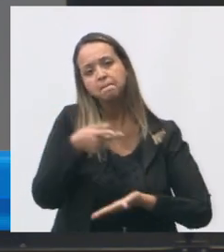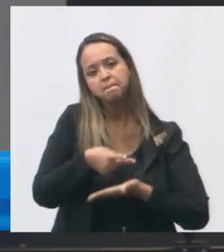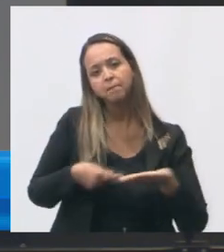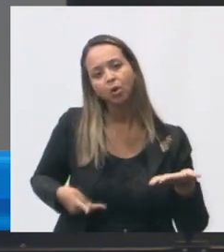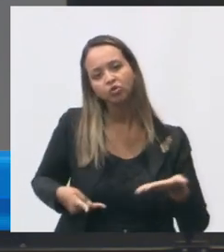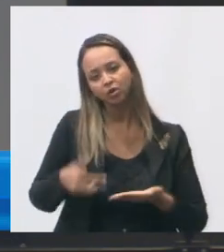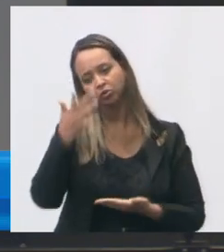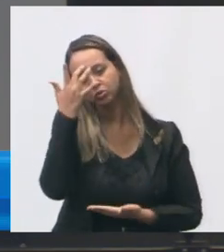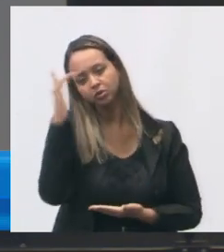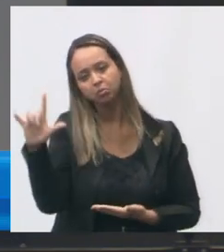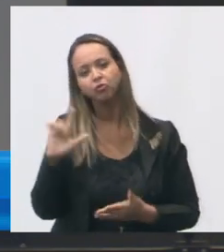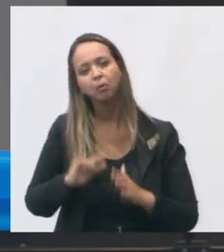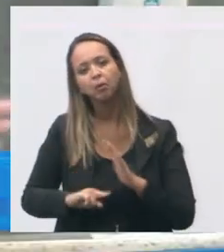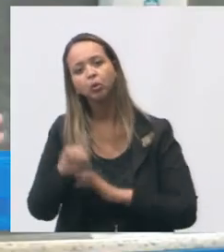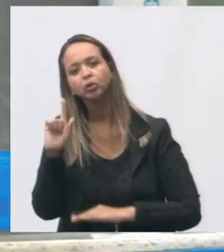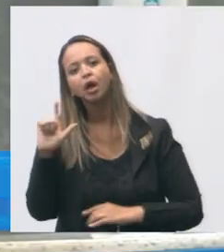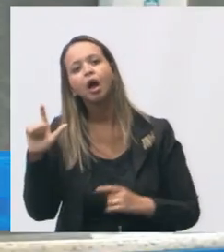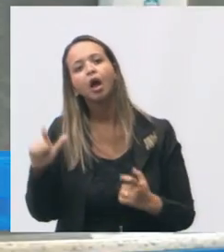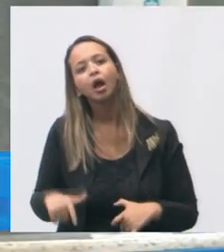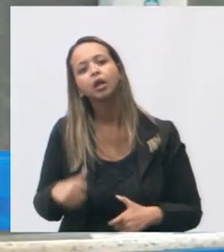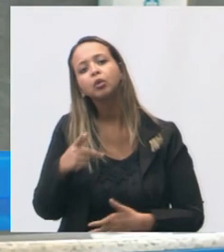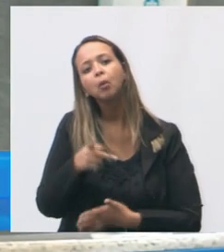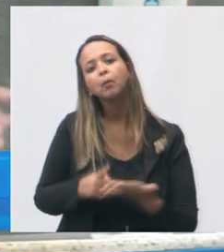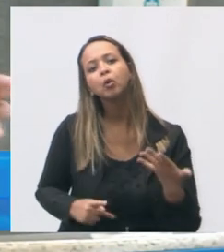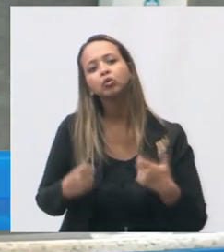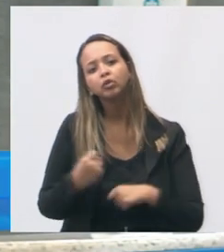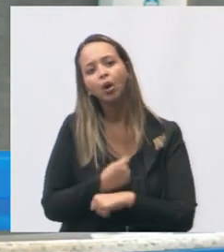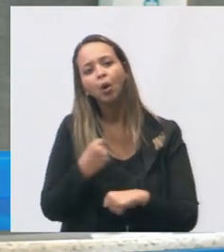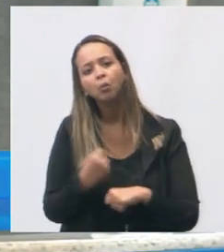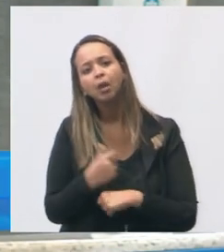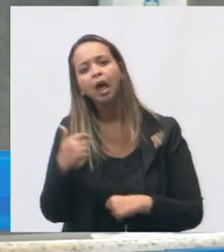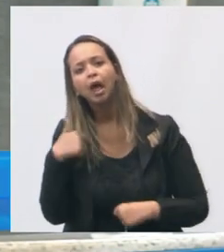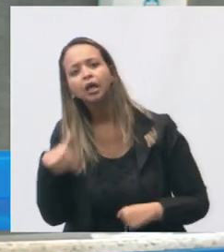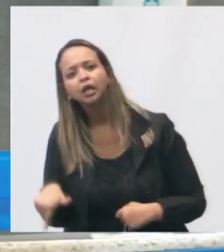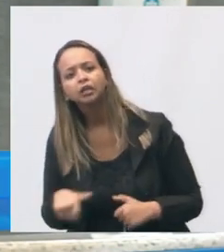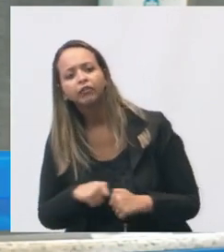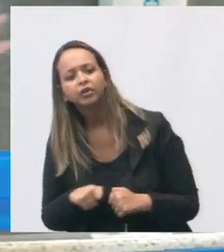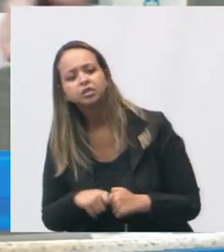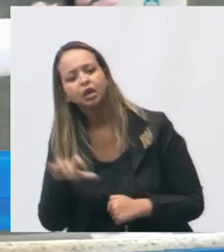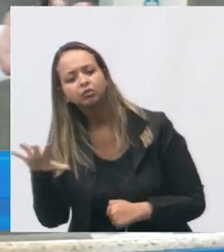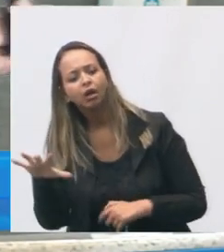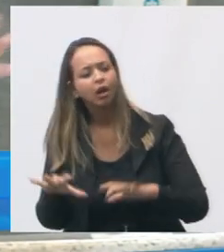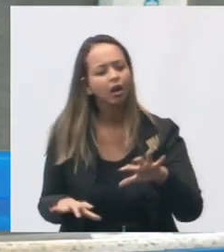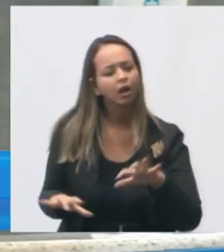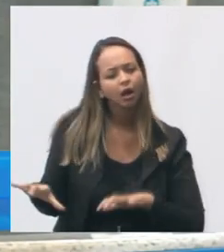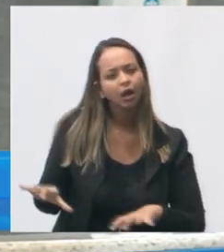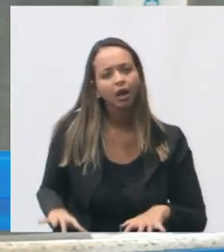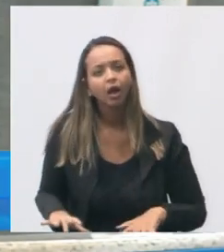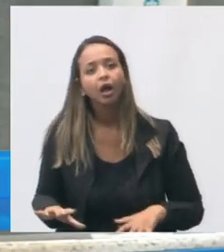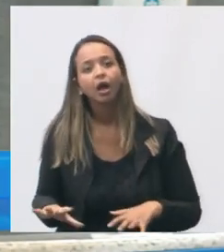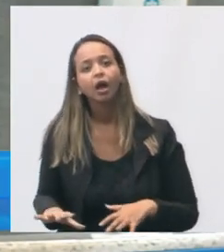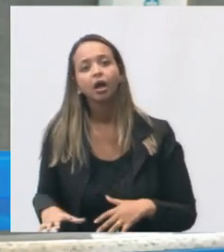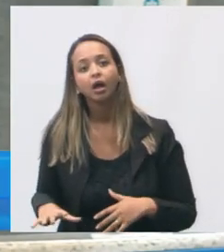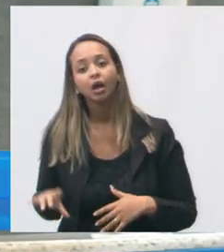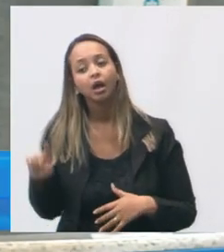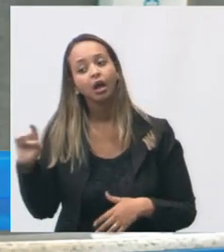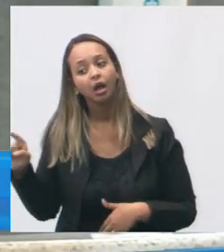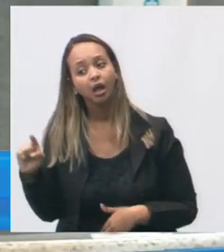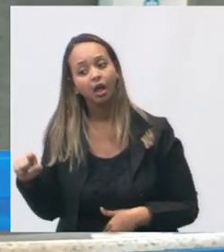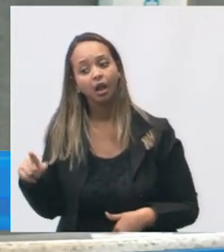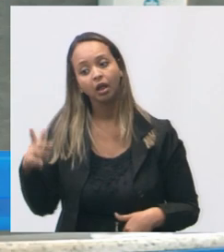eu perguntei vem cá cadê o projeto da obra não aqui a gente está fazendo isso aqui aqui está fazendo aqui ou seja